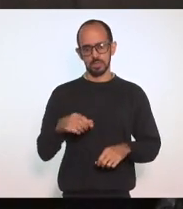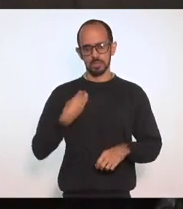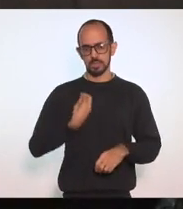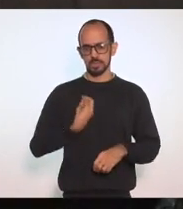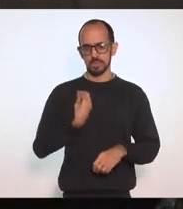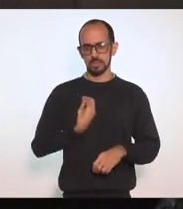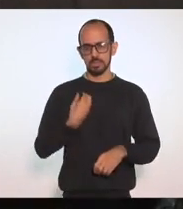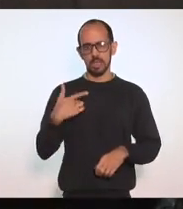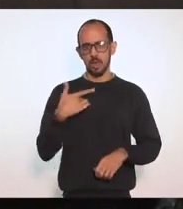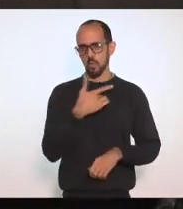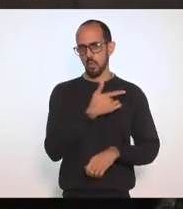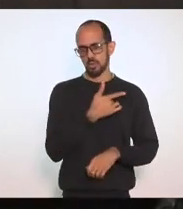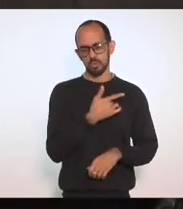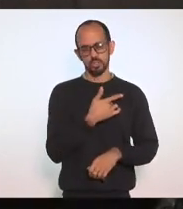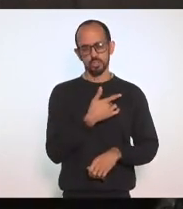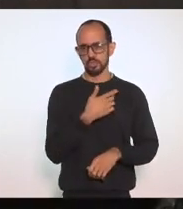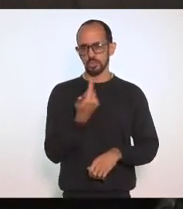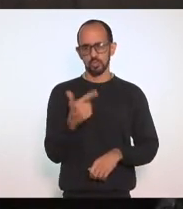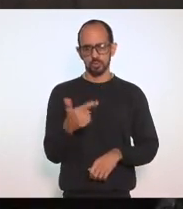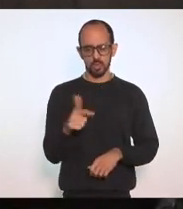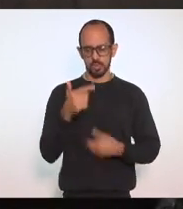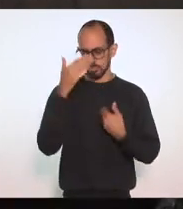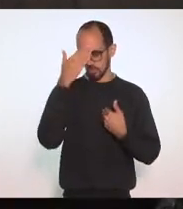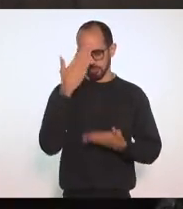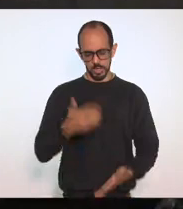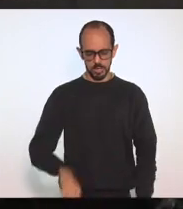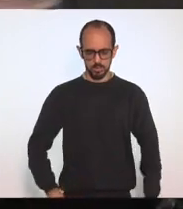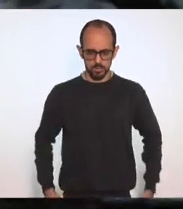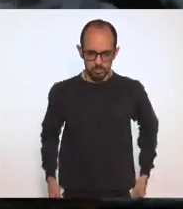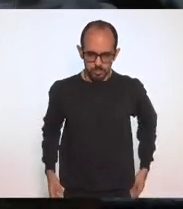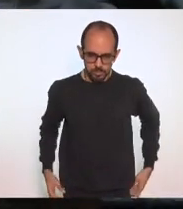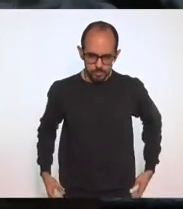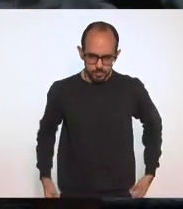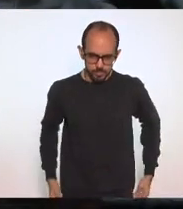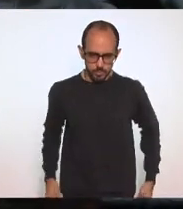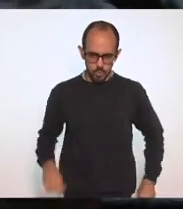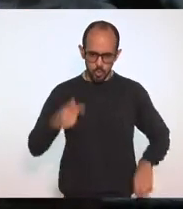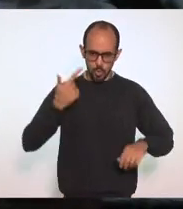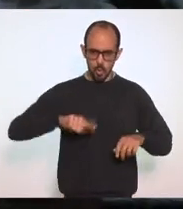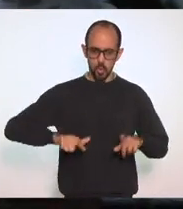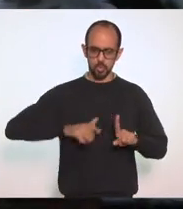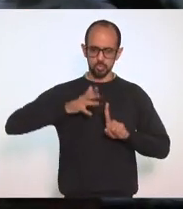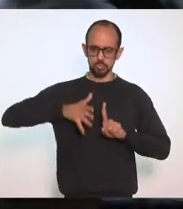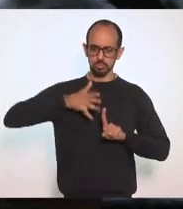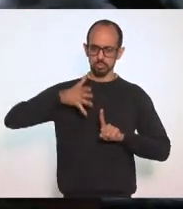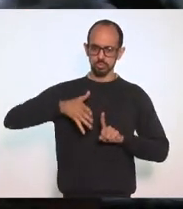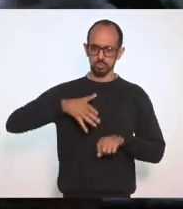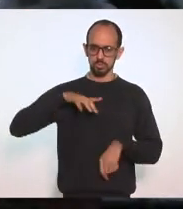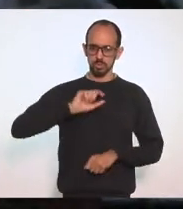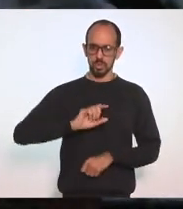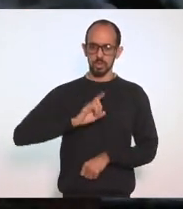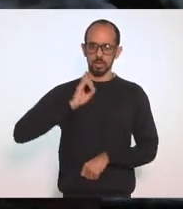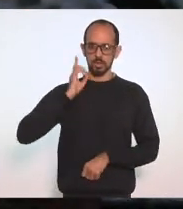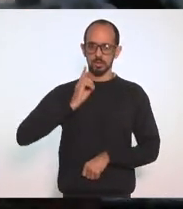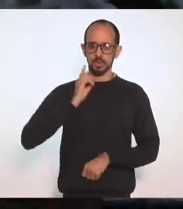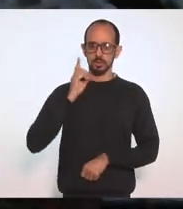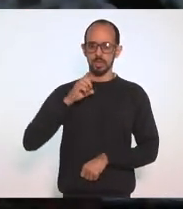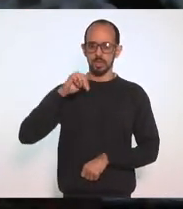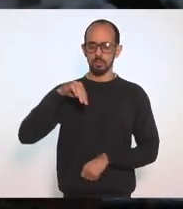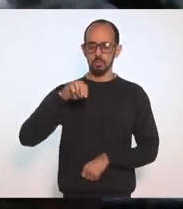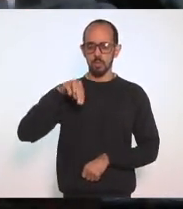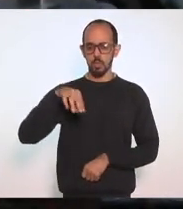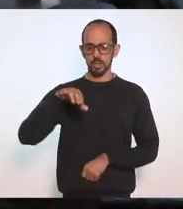comunidades escolares E das pessoas De modo geral Muito obrigado Próximo orador escrito É a nova deputada Mônica Francisco